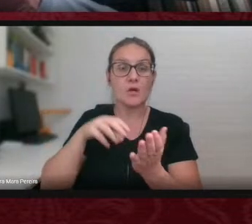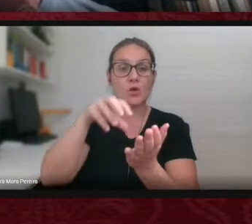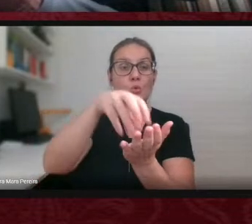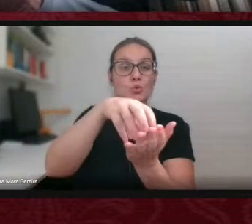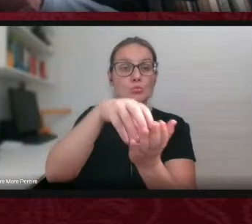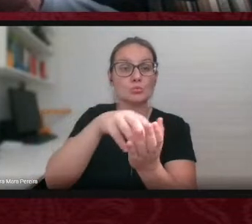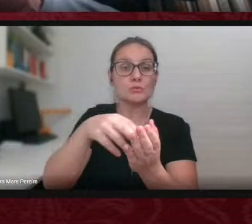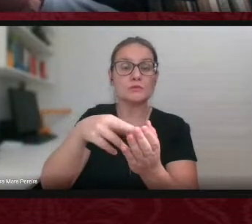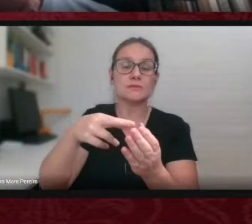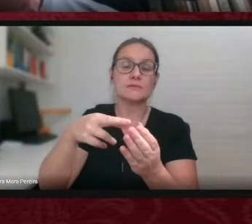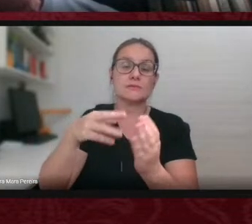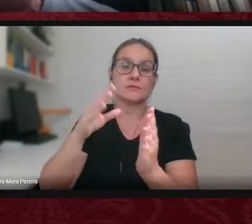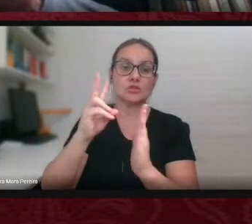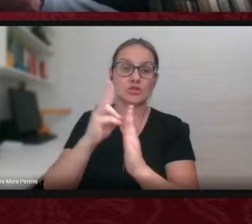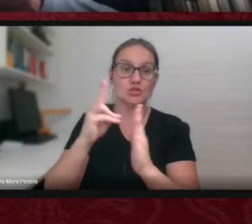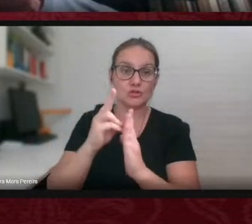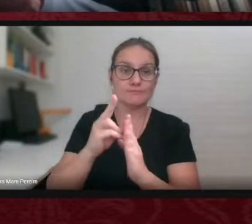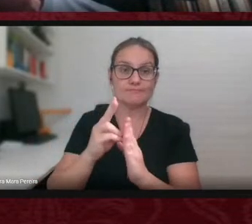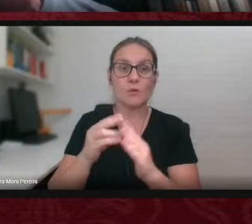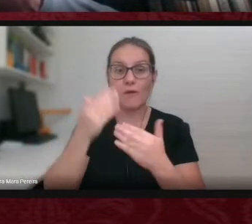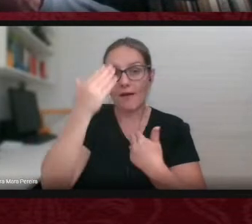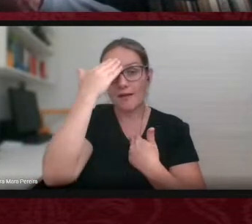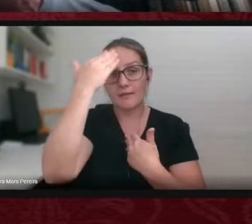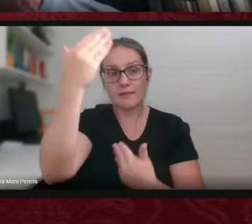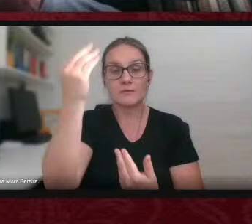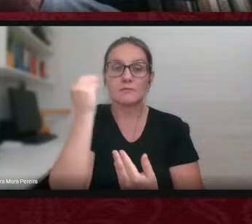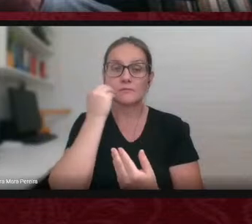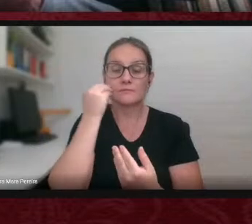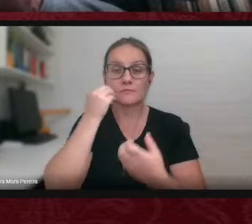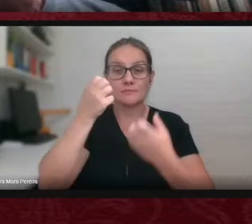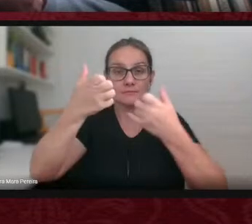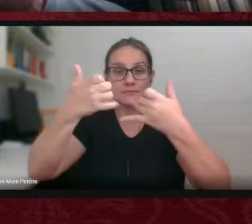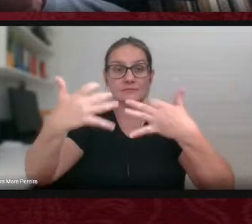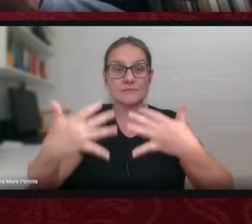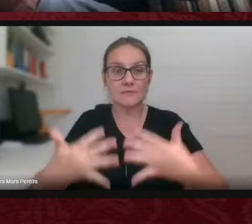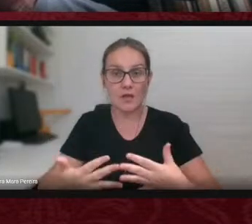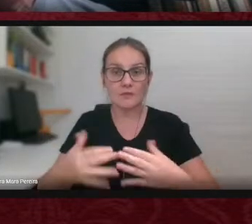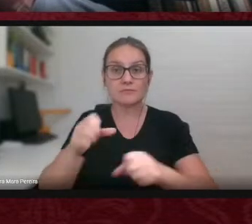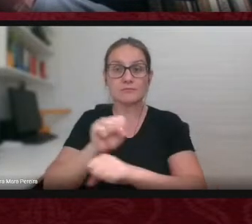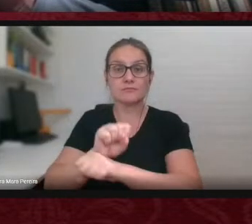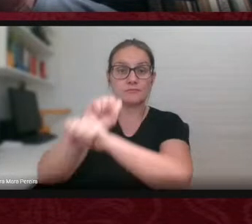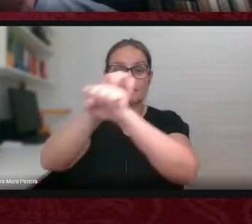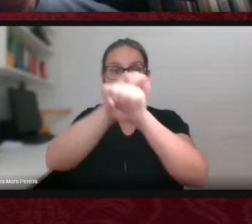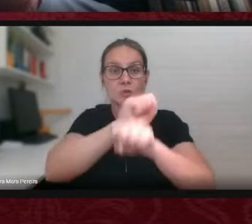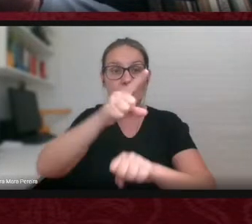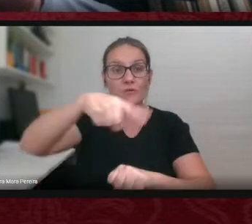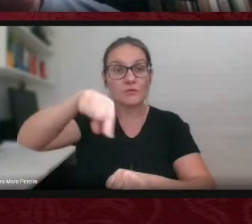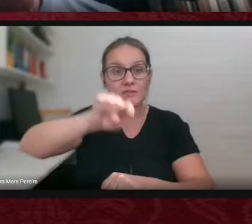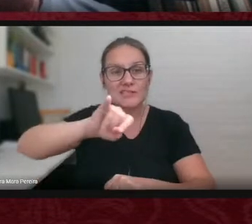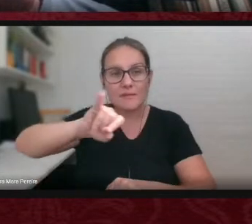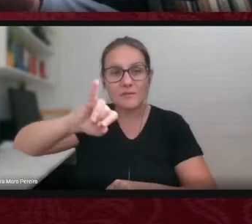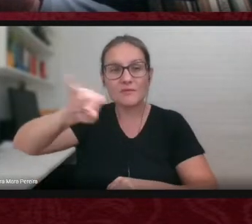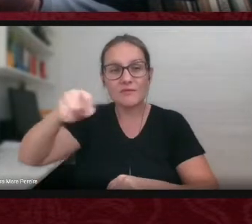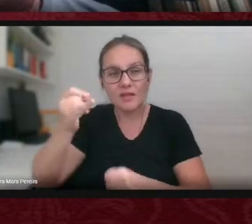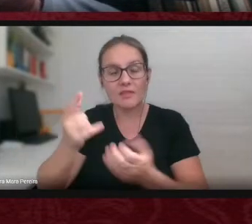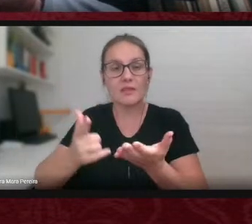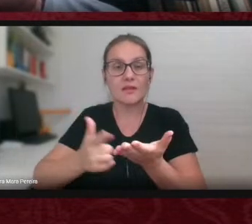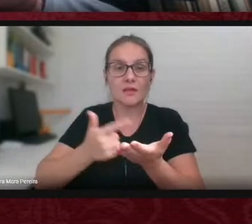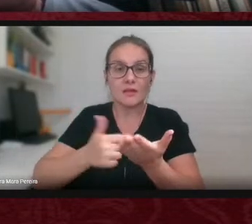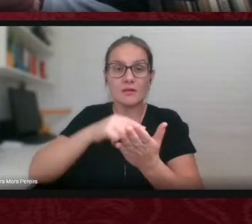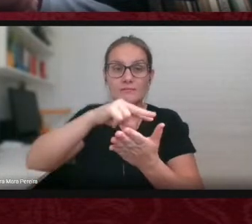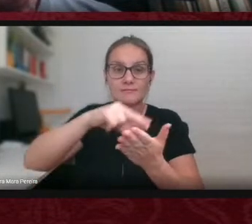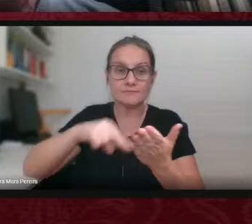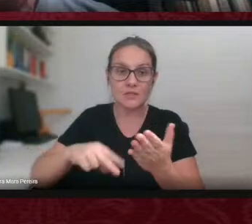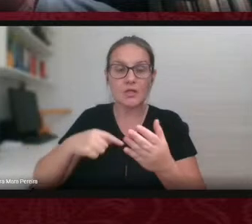a oportunidade de explicar um pouco esse trabalho e espero que vocês venham a ler e estou totalmente à